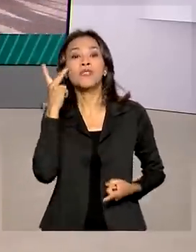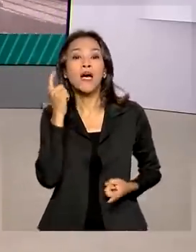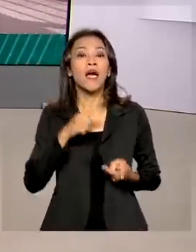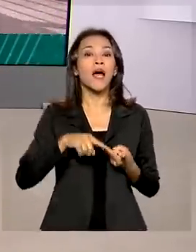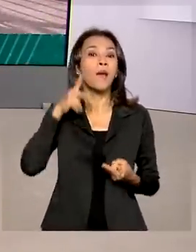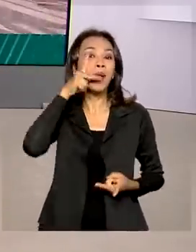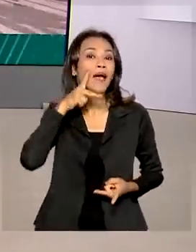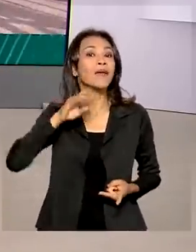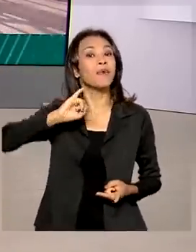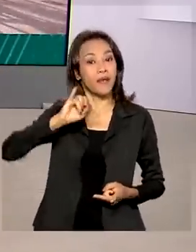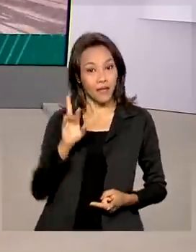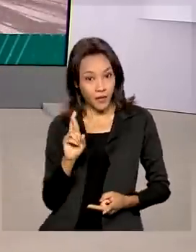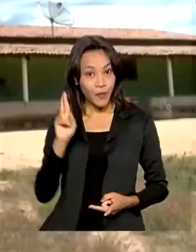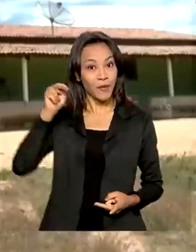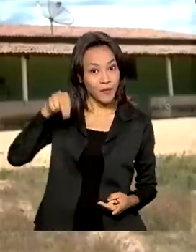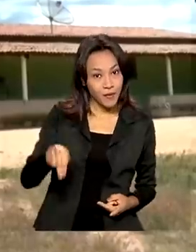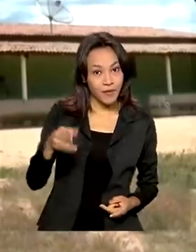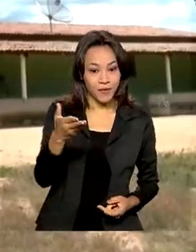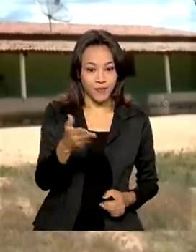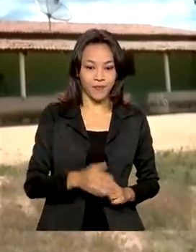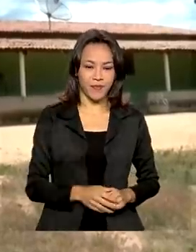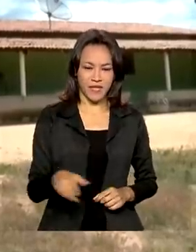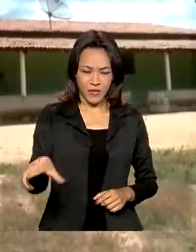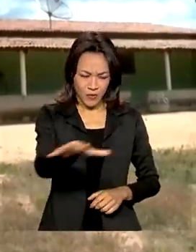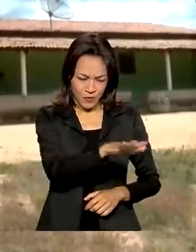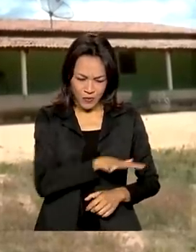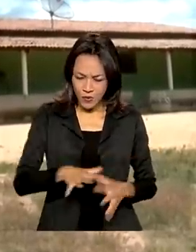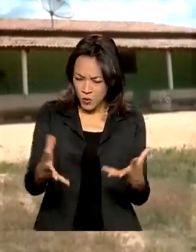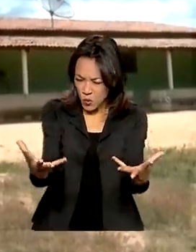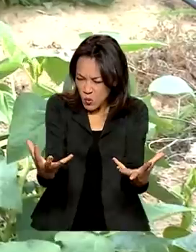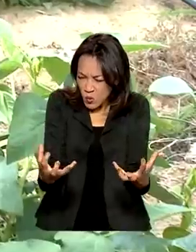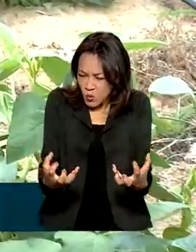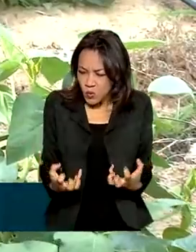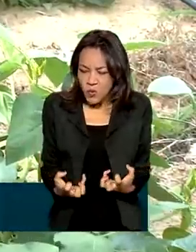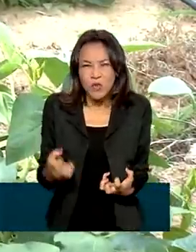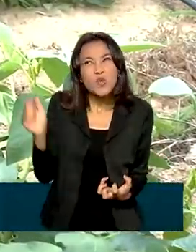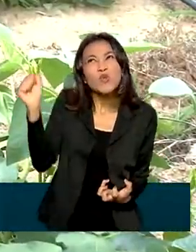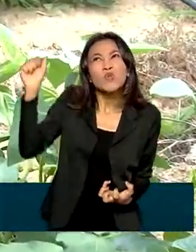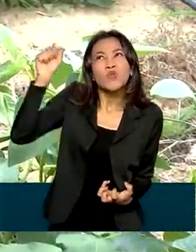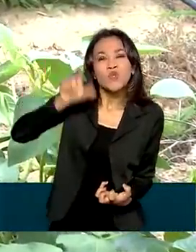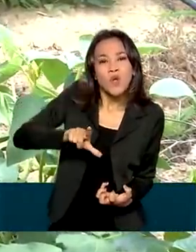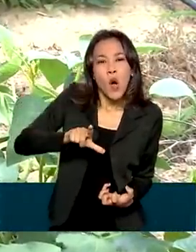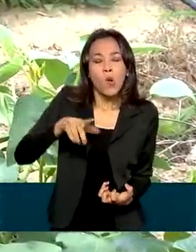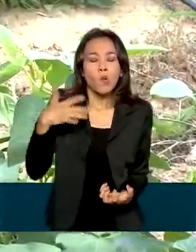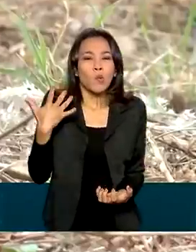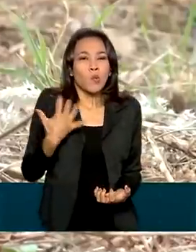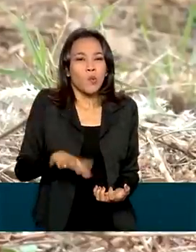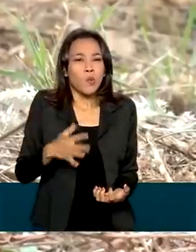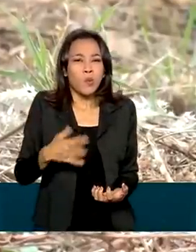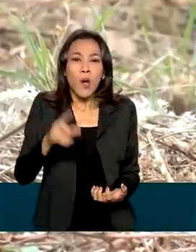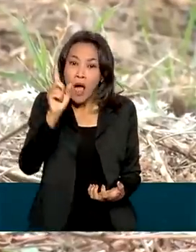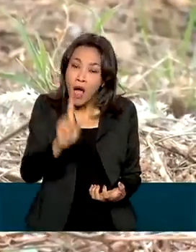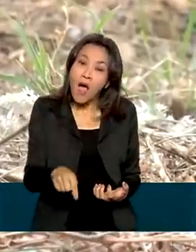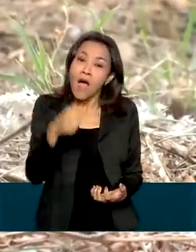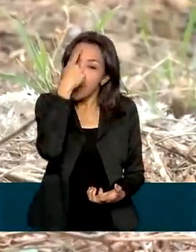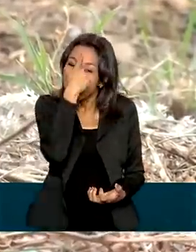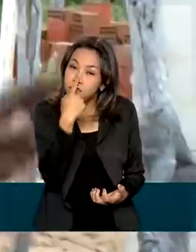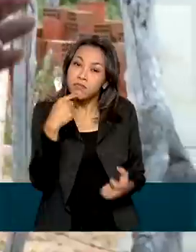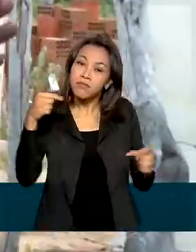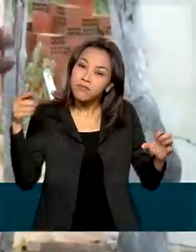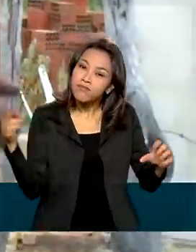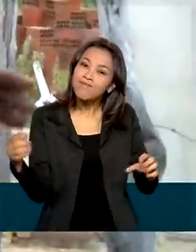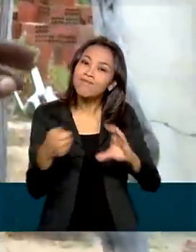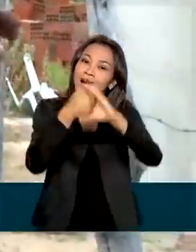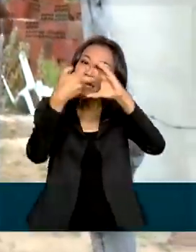e Rio Grande do Norte. O solo seco castigado pelo sol é sinal de estiagem típica do semiário do nordestino.